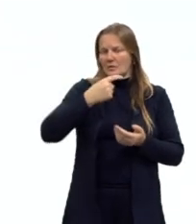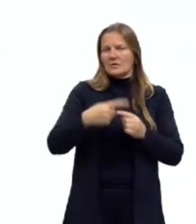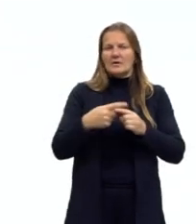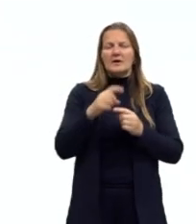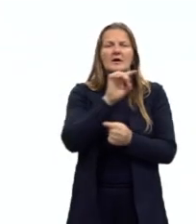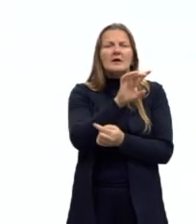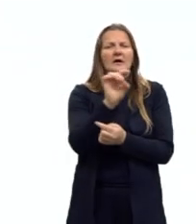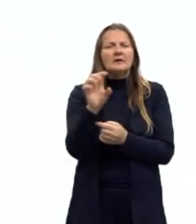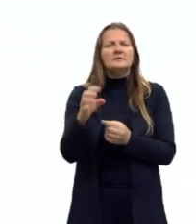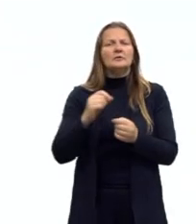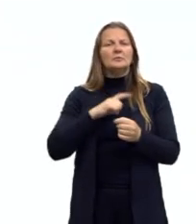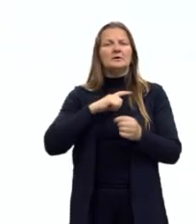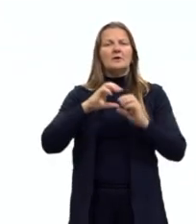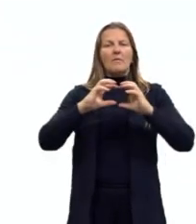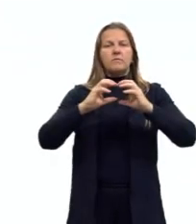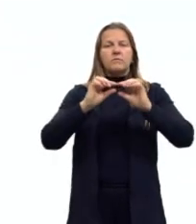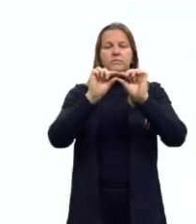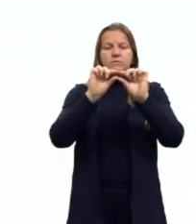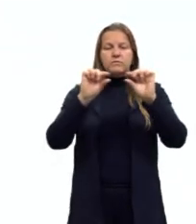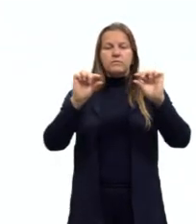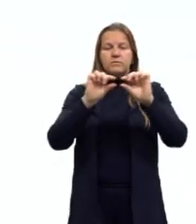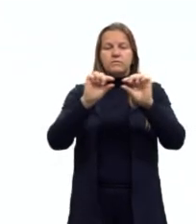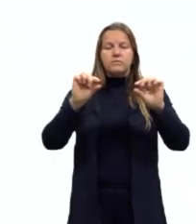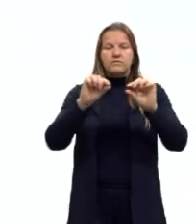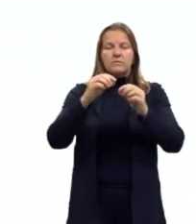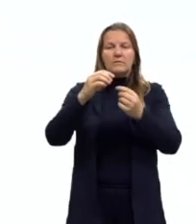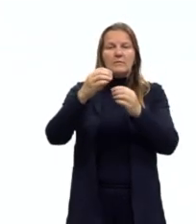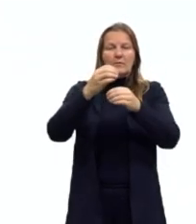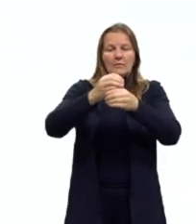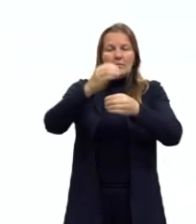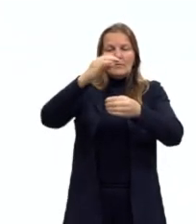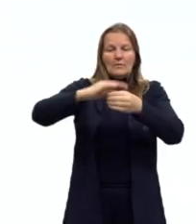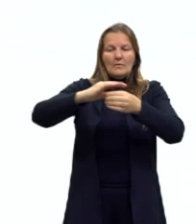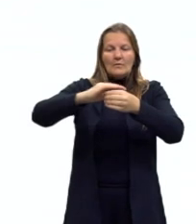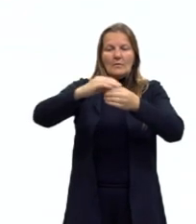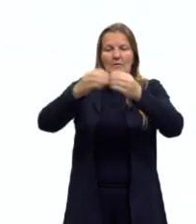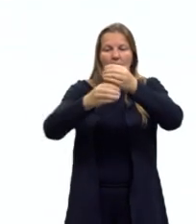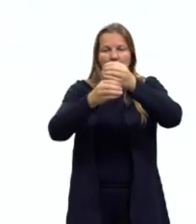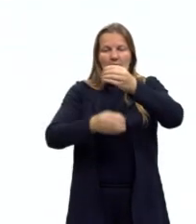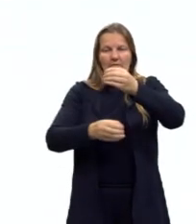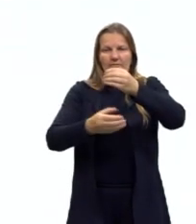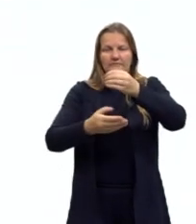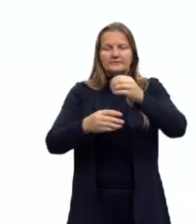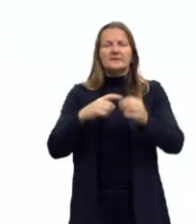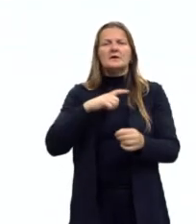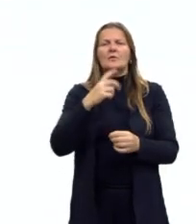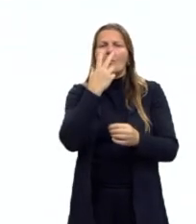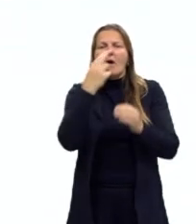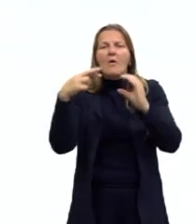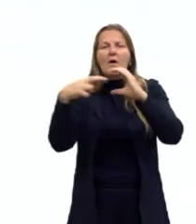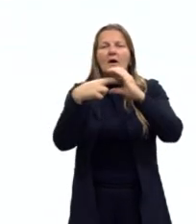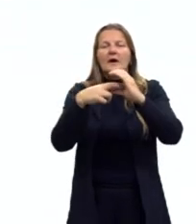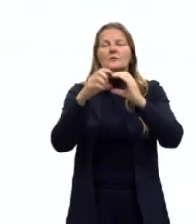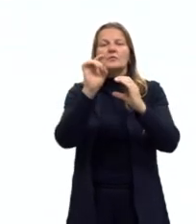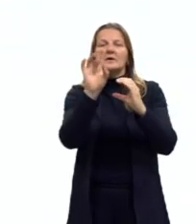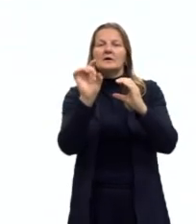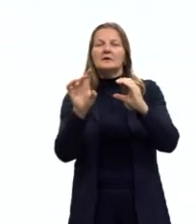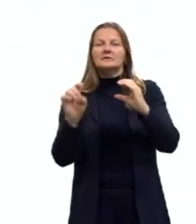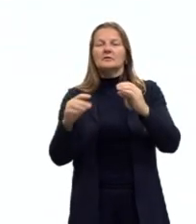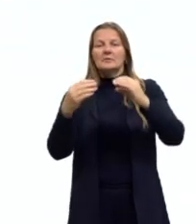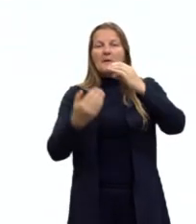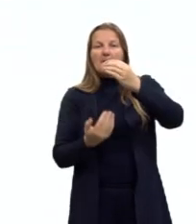uma na forma de um cilindro com uma semi-esfera com o mesmo raio do cilindro em cada uma de suas